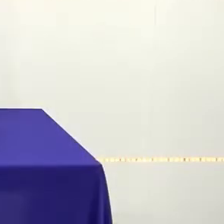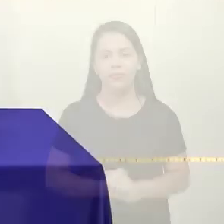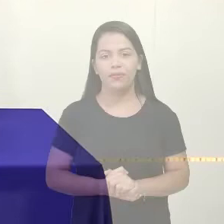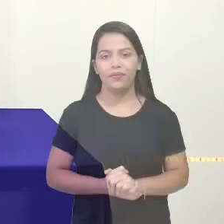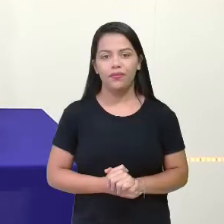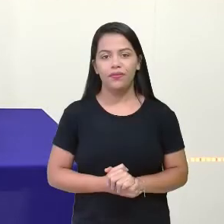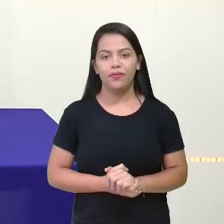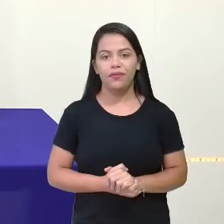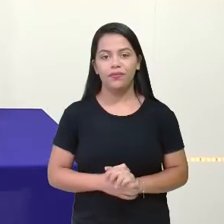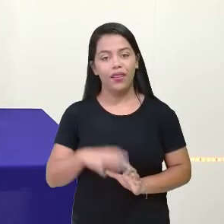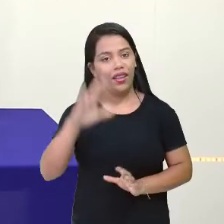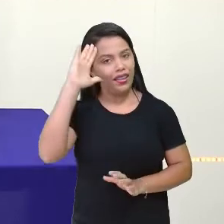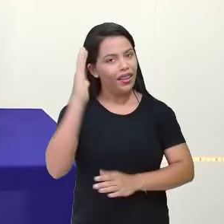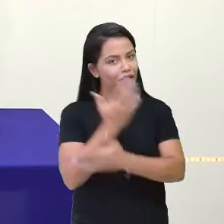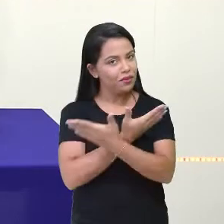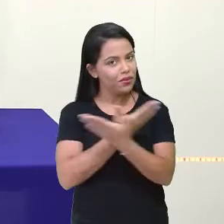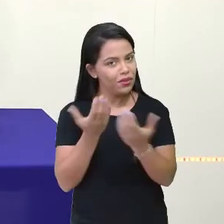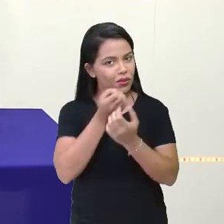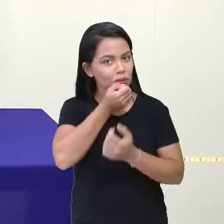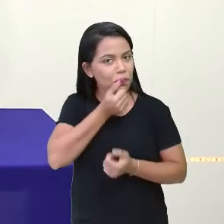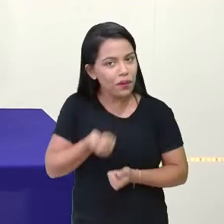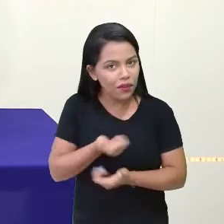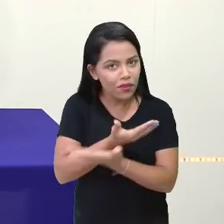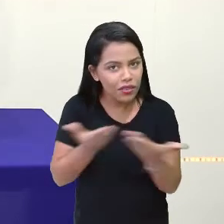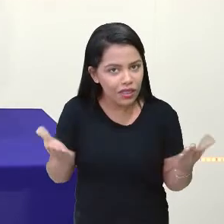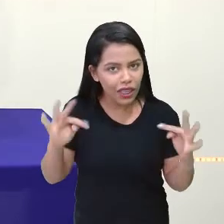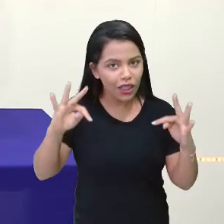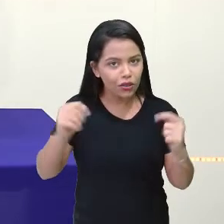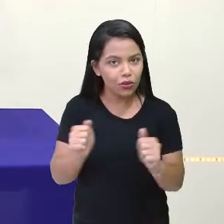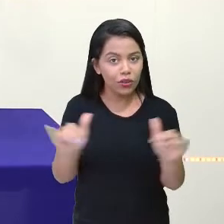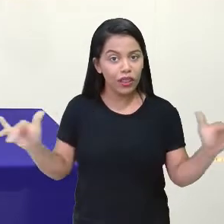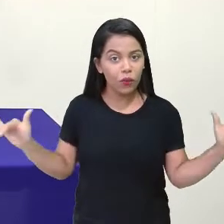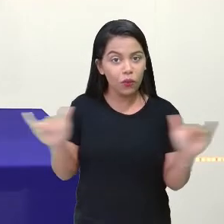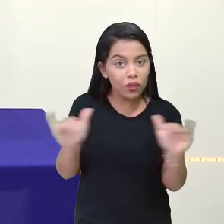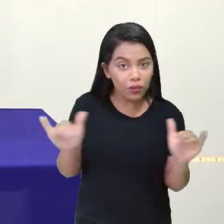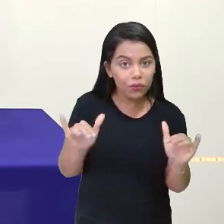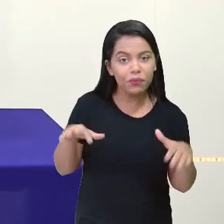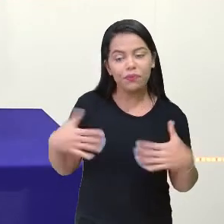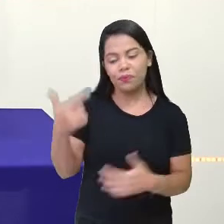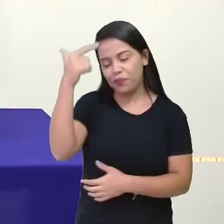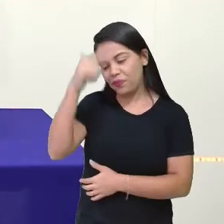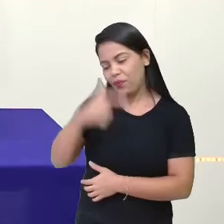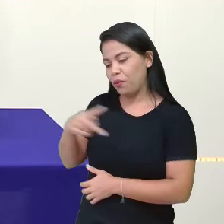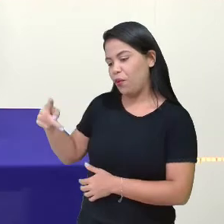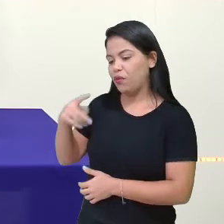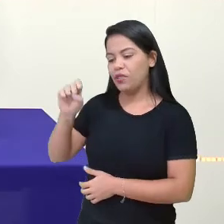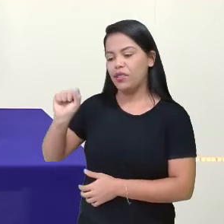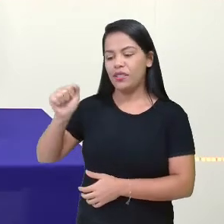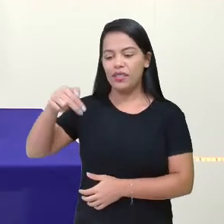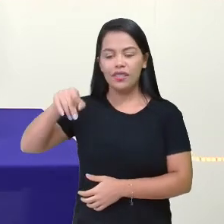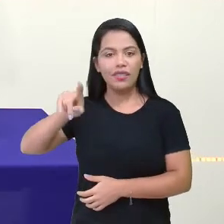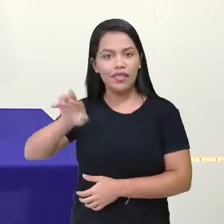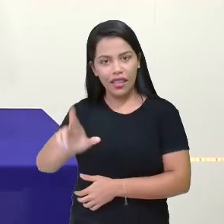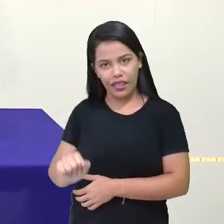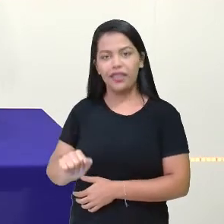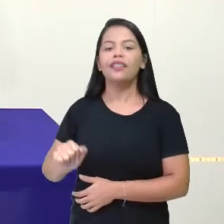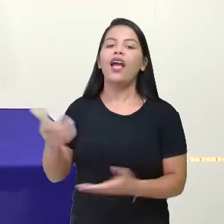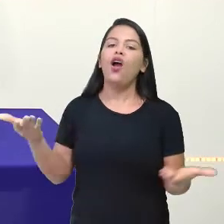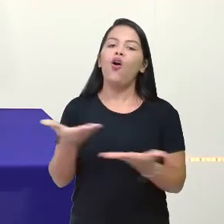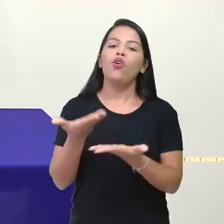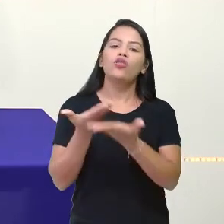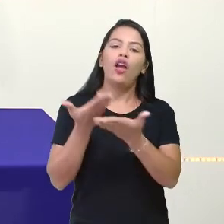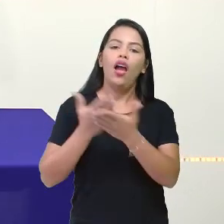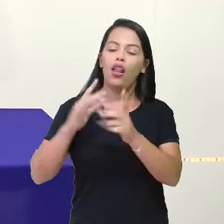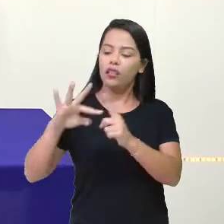E aí pessoal, como estão? Tudo bom? Tudo tranquilo? Pois é, professora Sandra Duarte na área. Hoje é aula de arte, então arte com